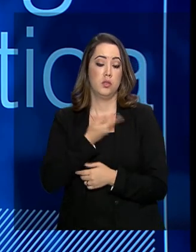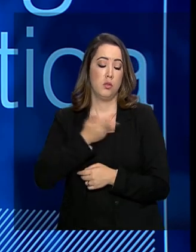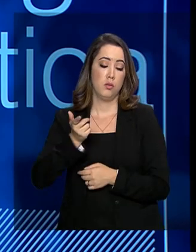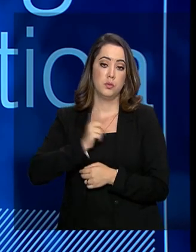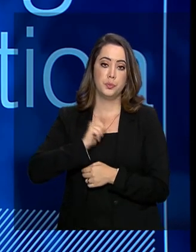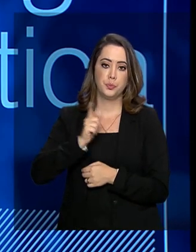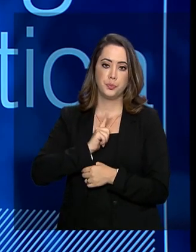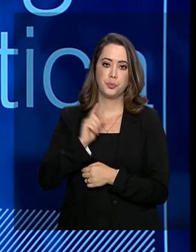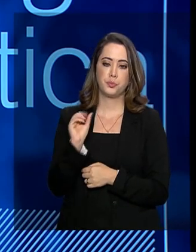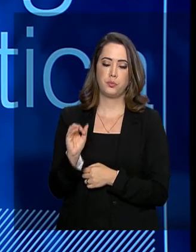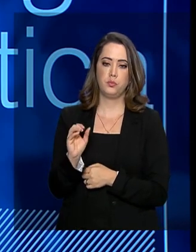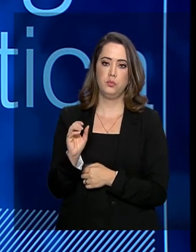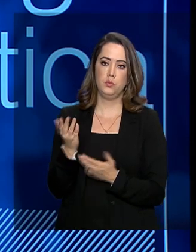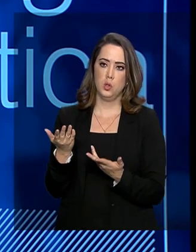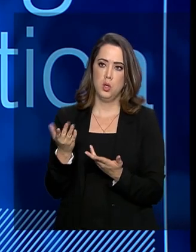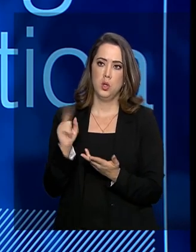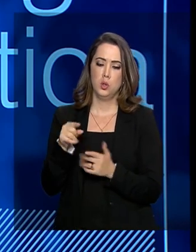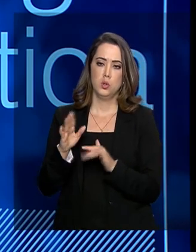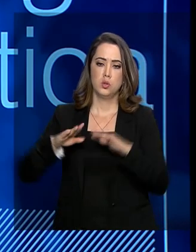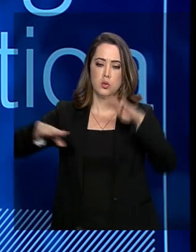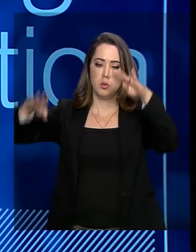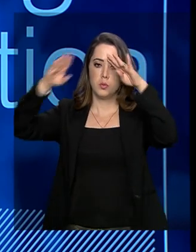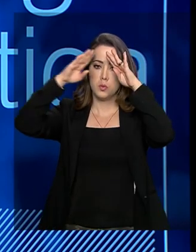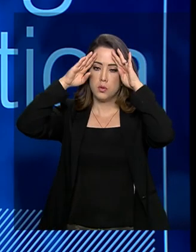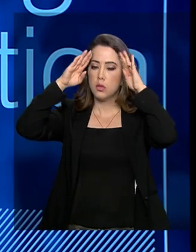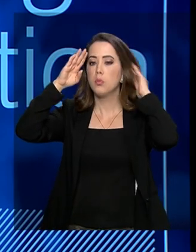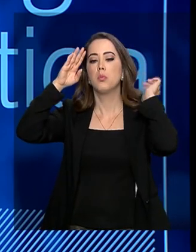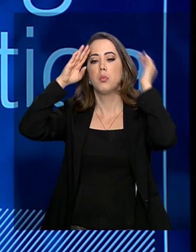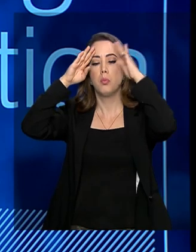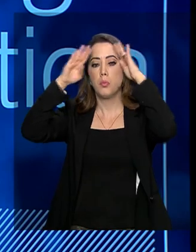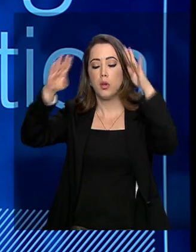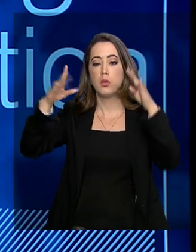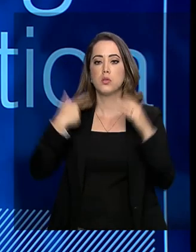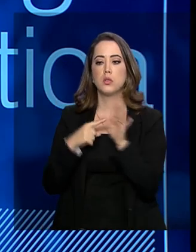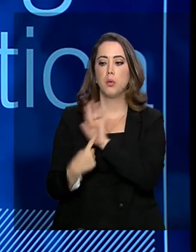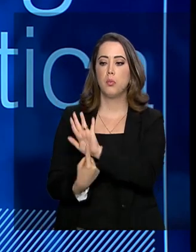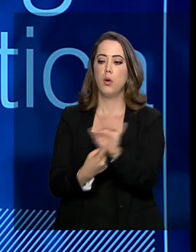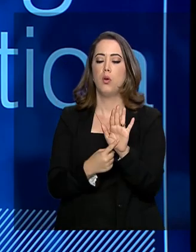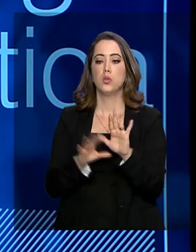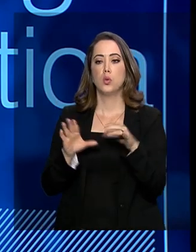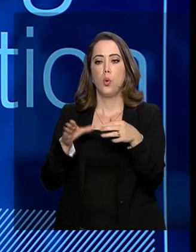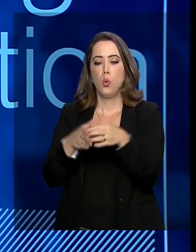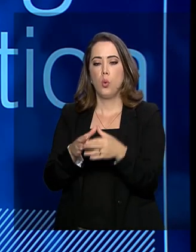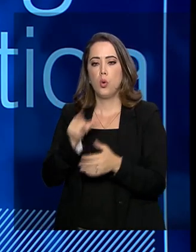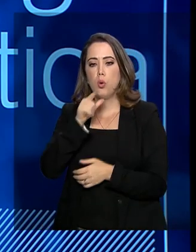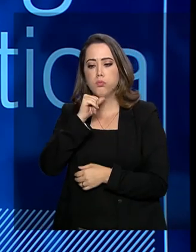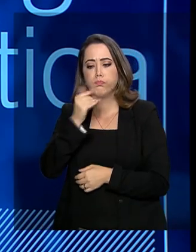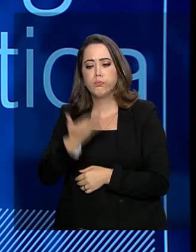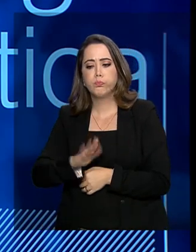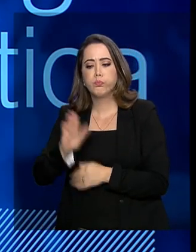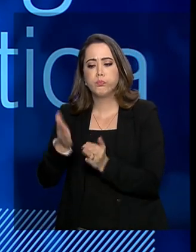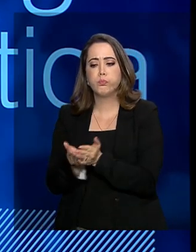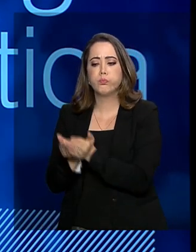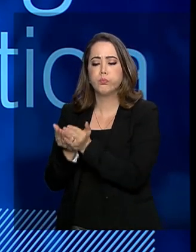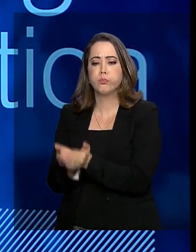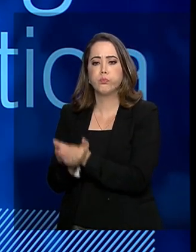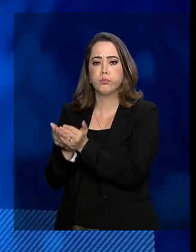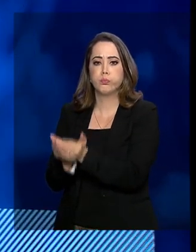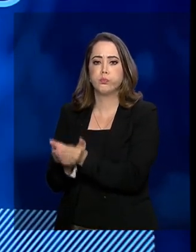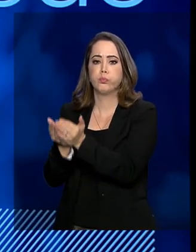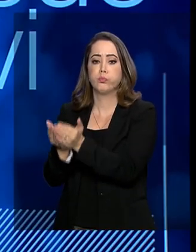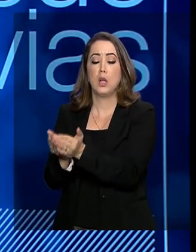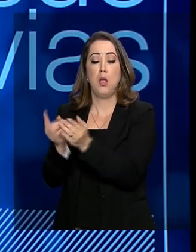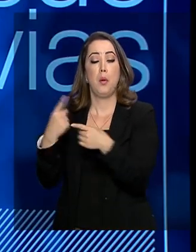a questão dos aeroportos que mostra muito. O setor portuário, a gente tem tido movimentações recordes nos últimos meses, nos últimos anos,